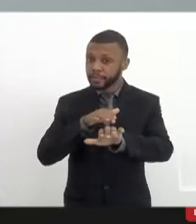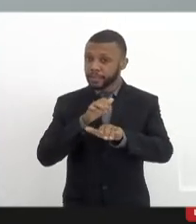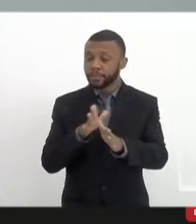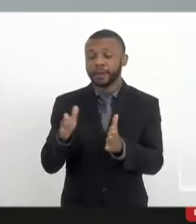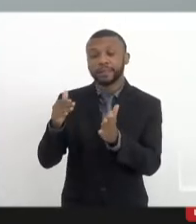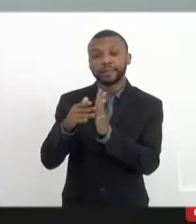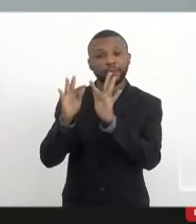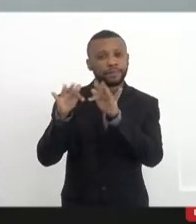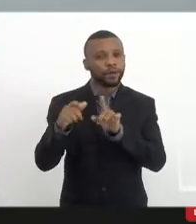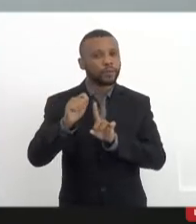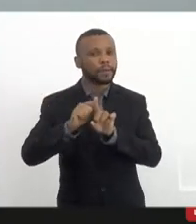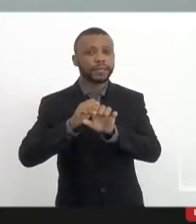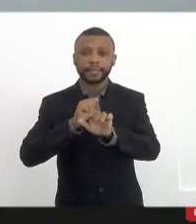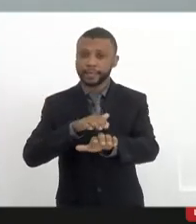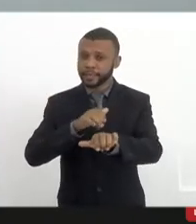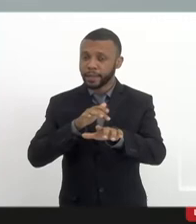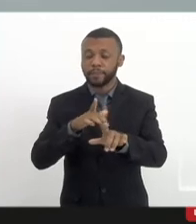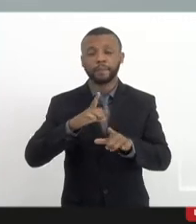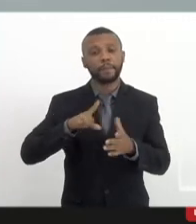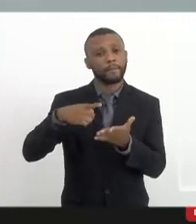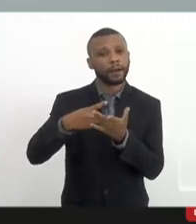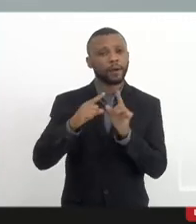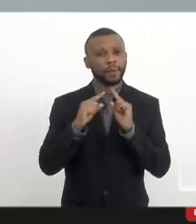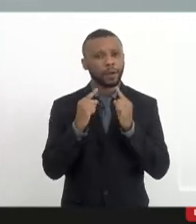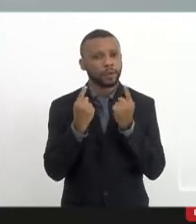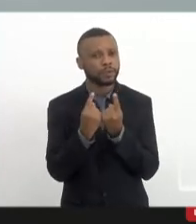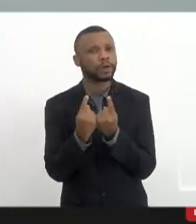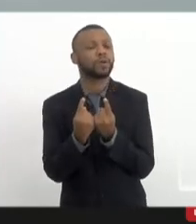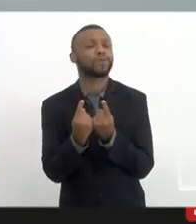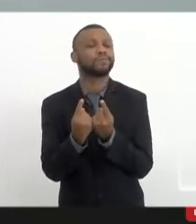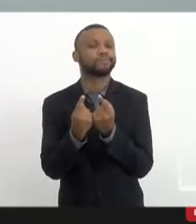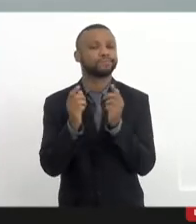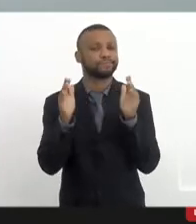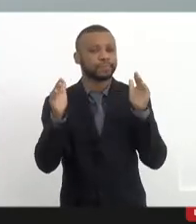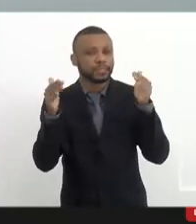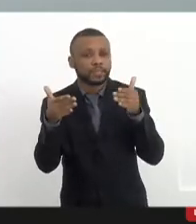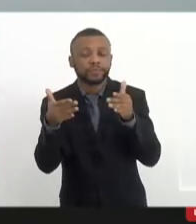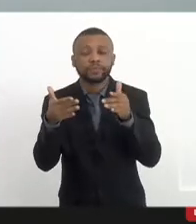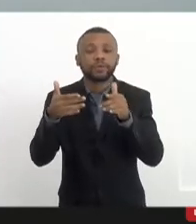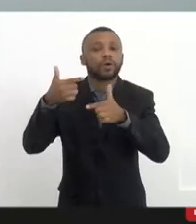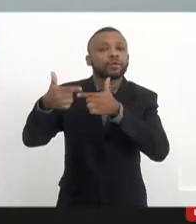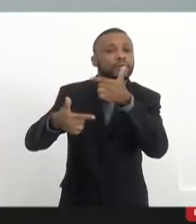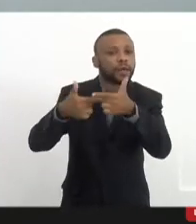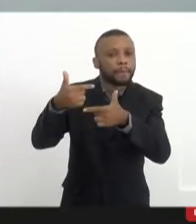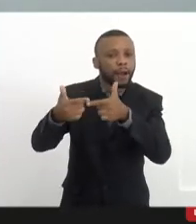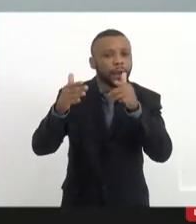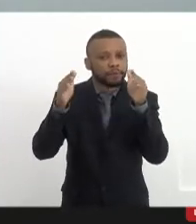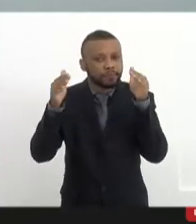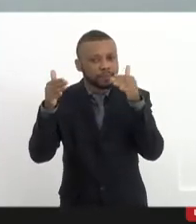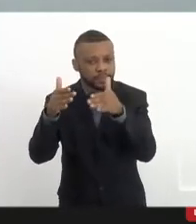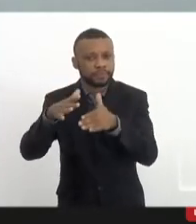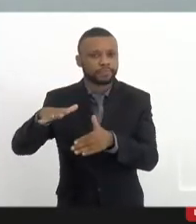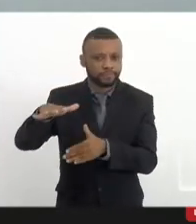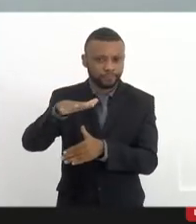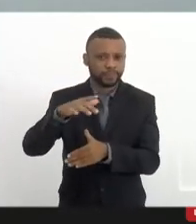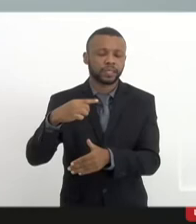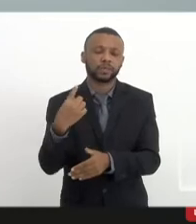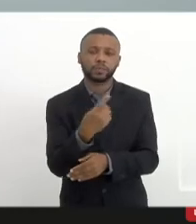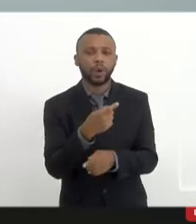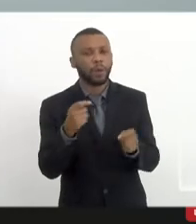final do mês de setembro, ter uma reunião, aí é uma reunião de trabalho, que a gente possamos